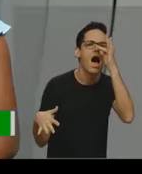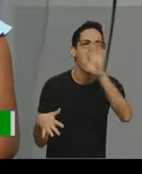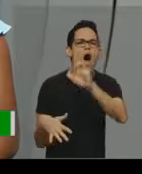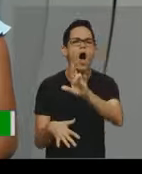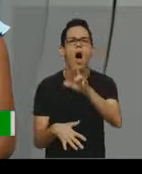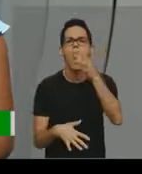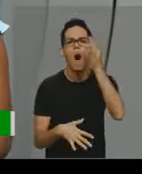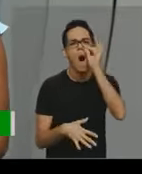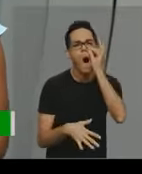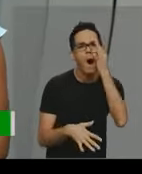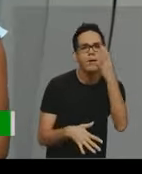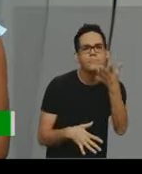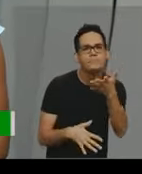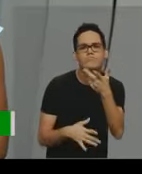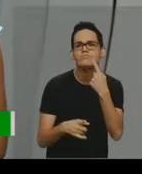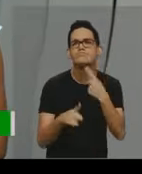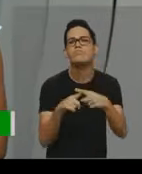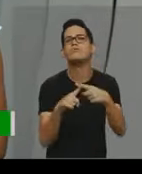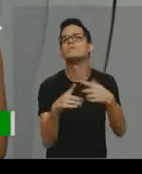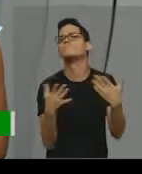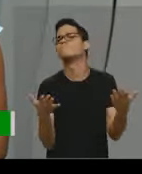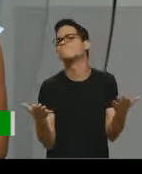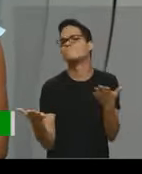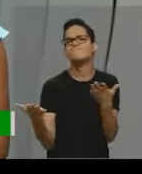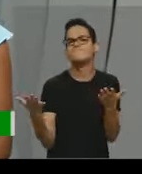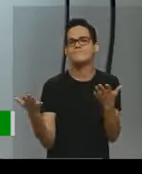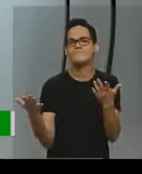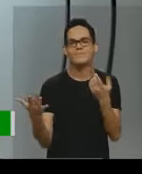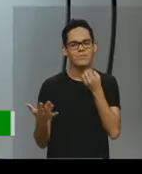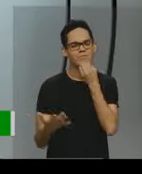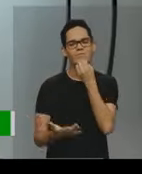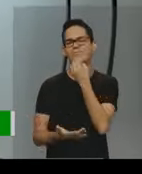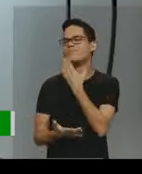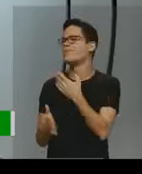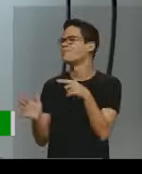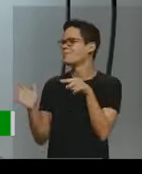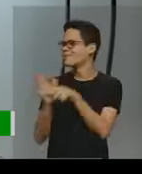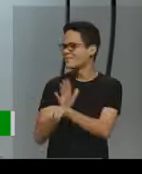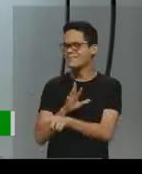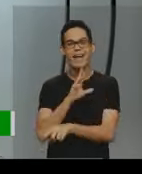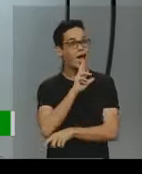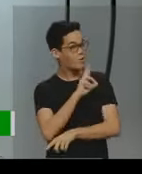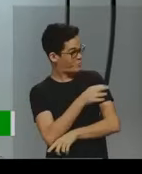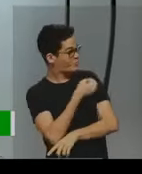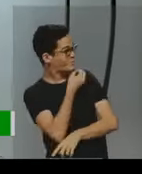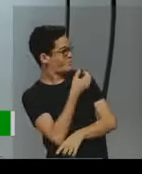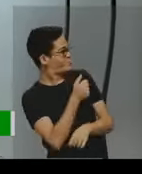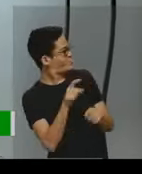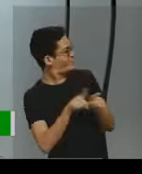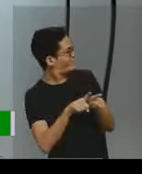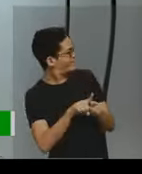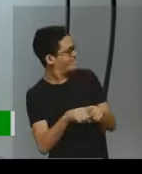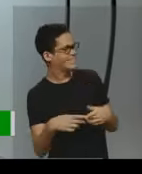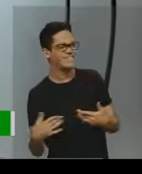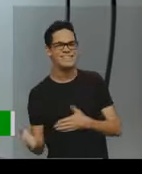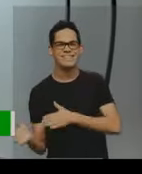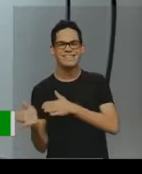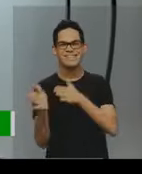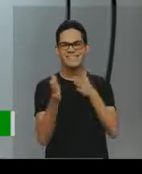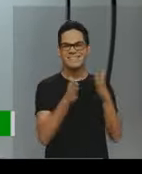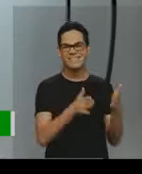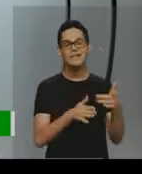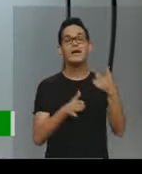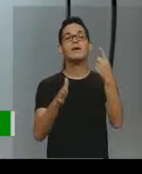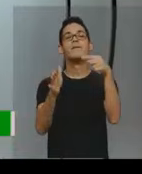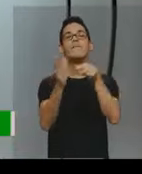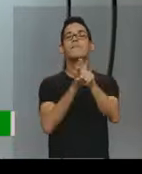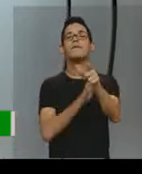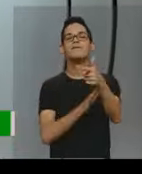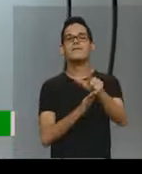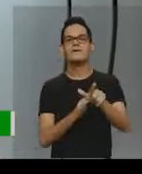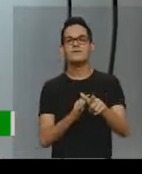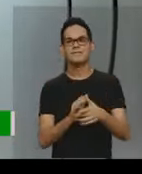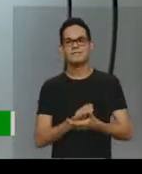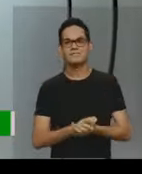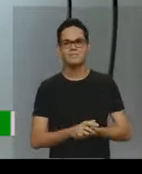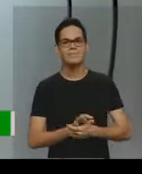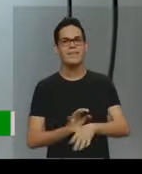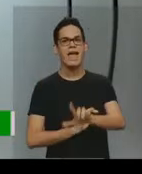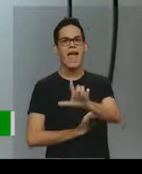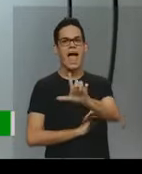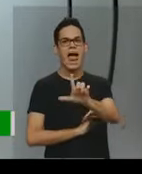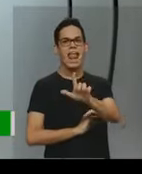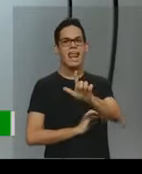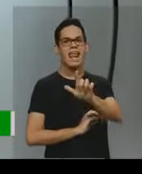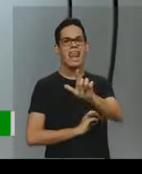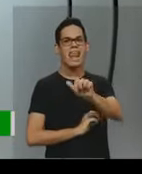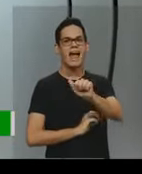dessa palestra, expressão? Muito boa a pergunta. E a resposta também. Vamos para a próxima pergunta. A Lavínia de